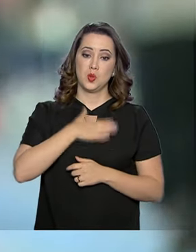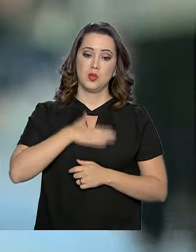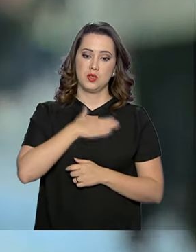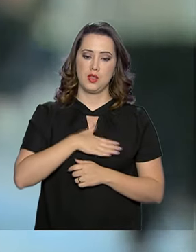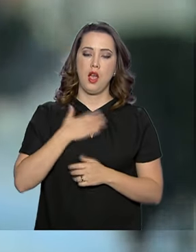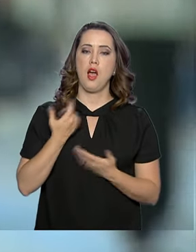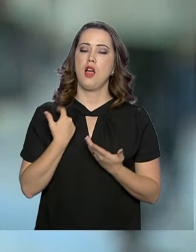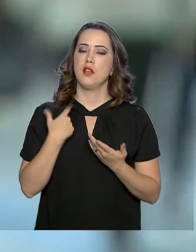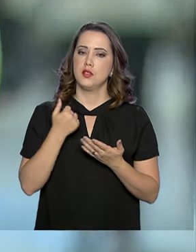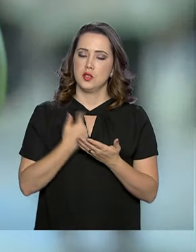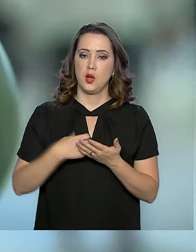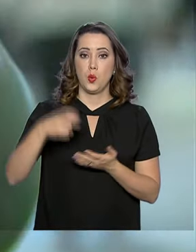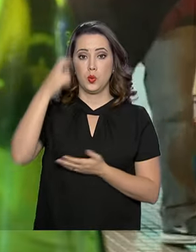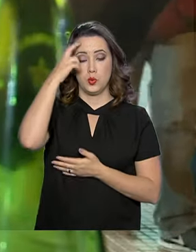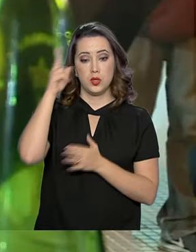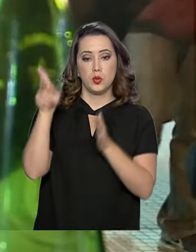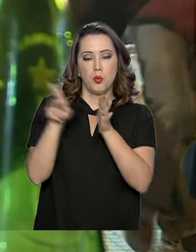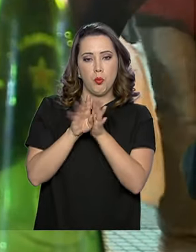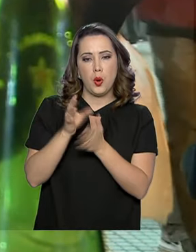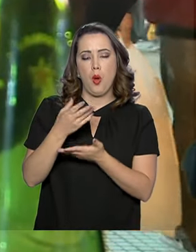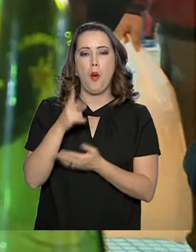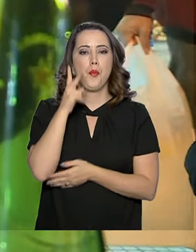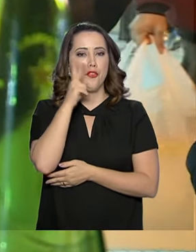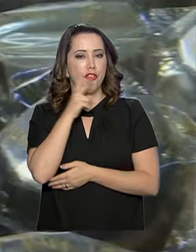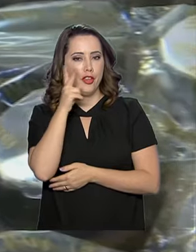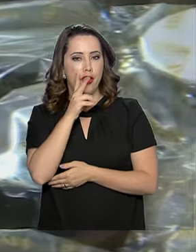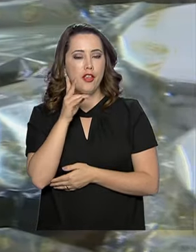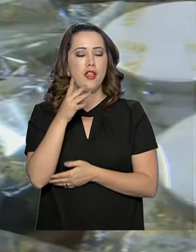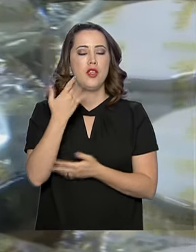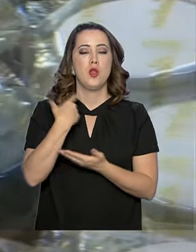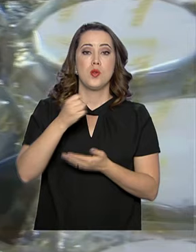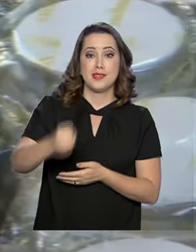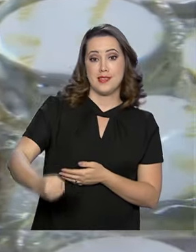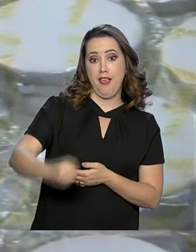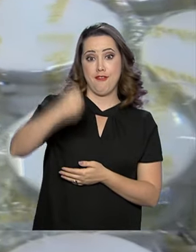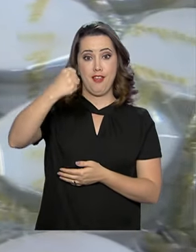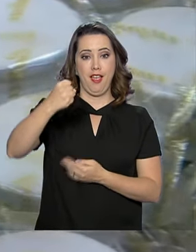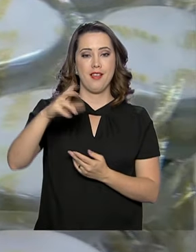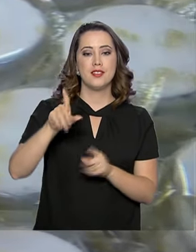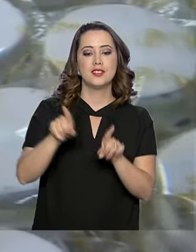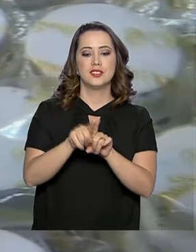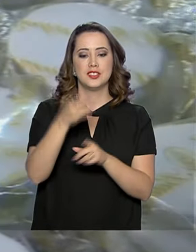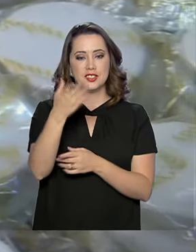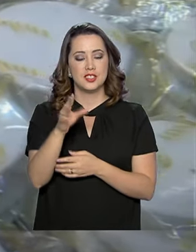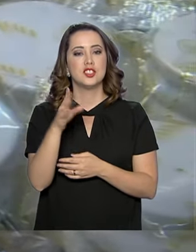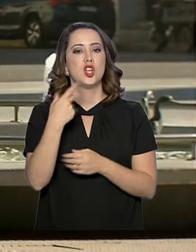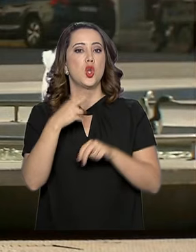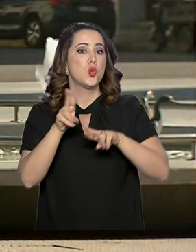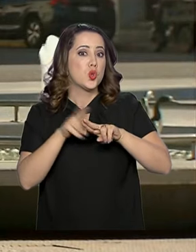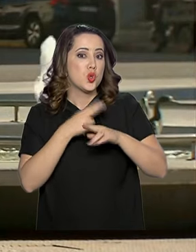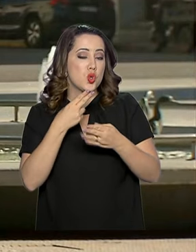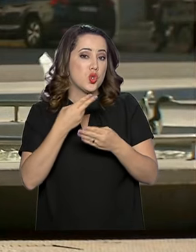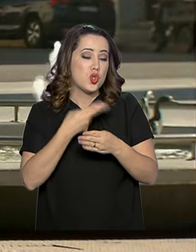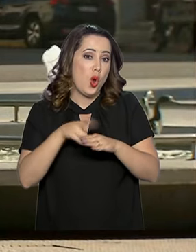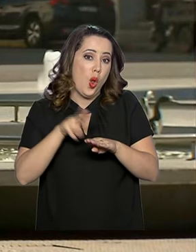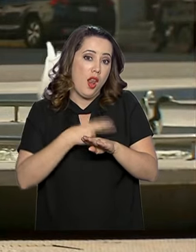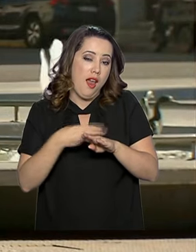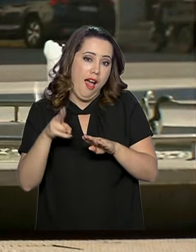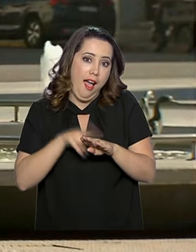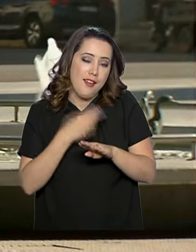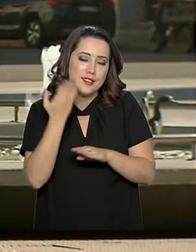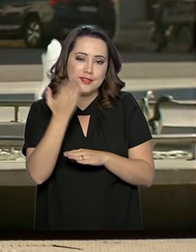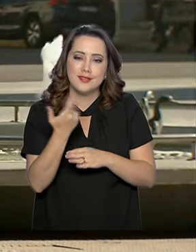investiram na cultura local, com vinhos, cervejas e os tradicionais alfajores santafesinos. A estimativa da